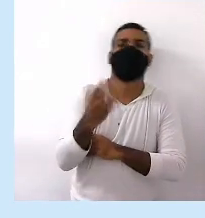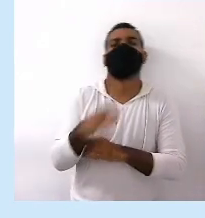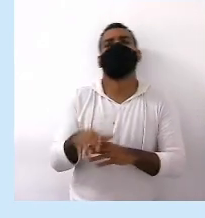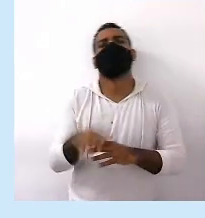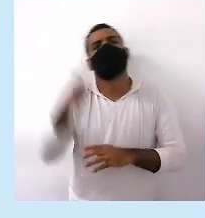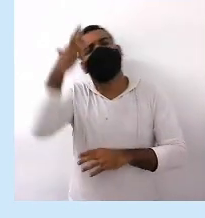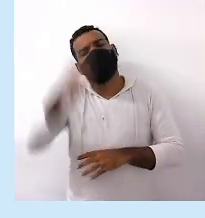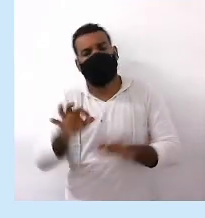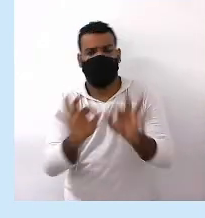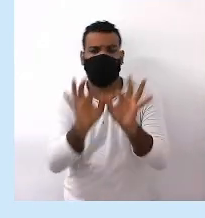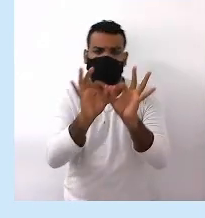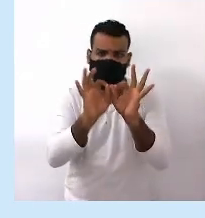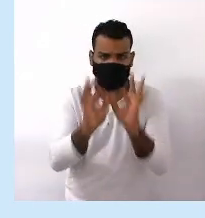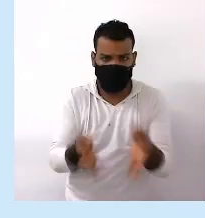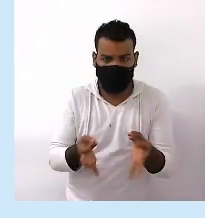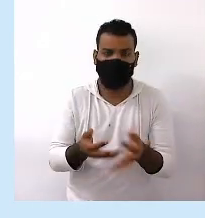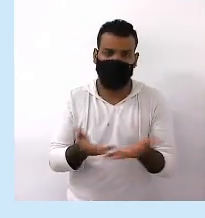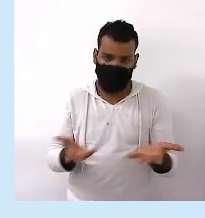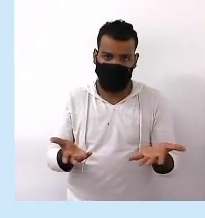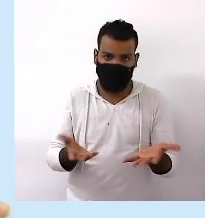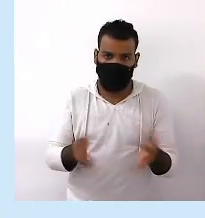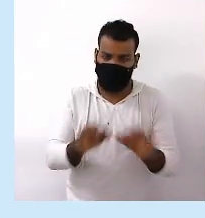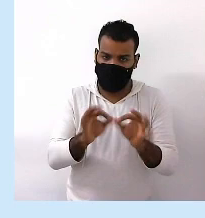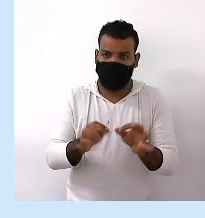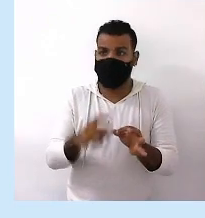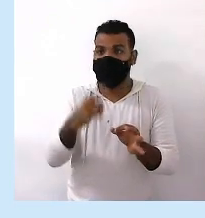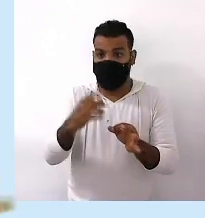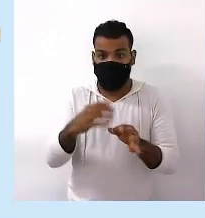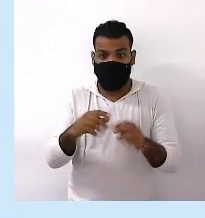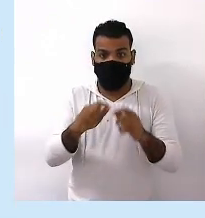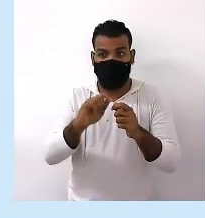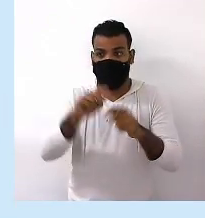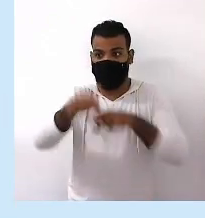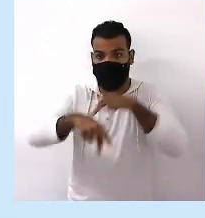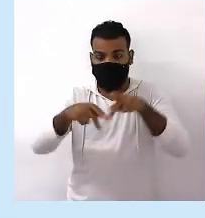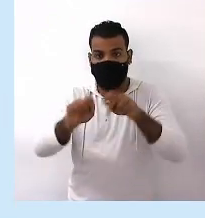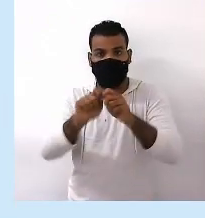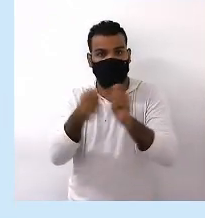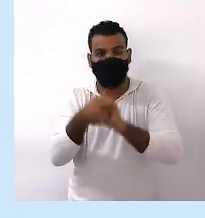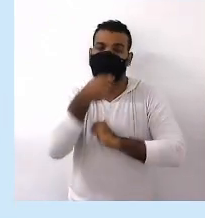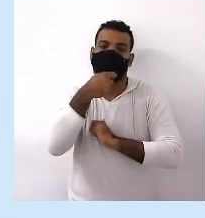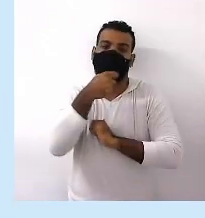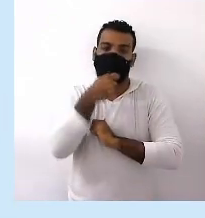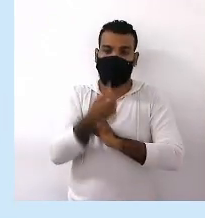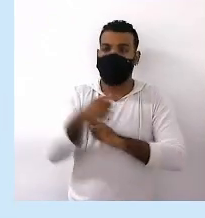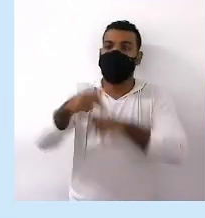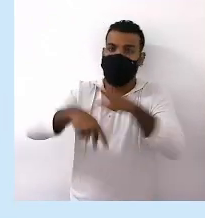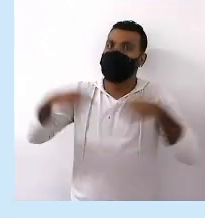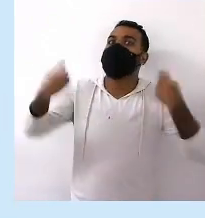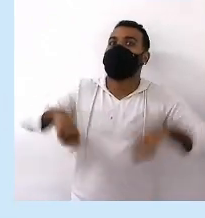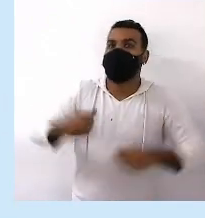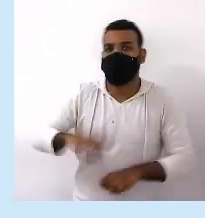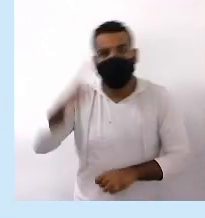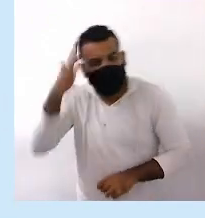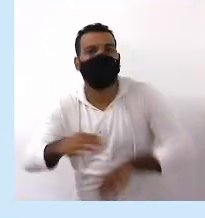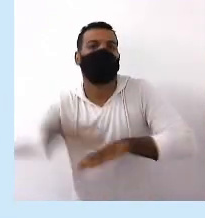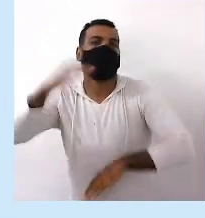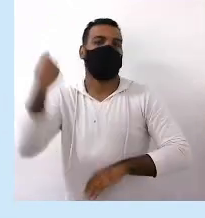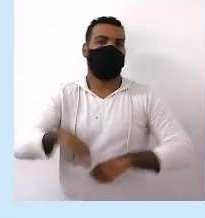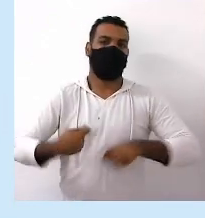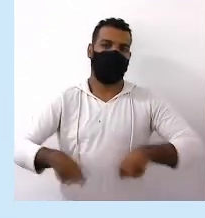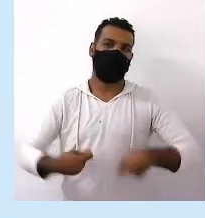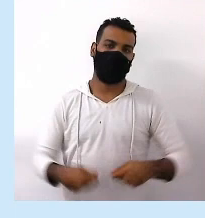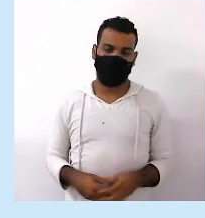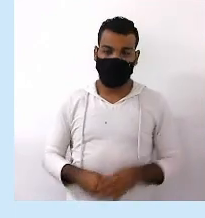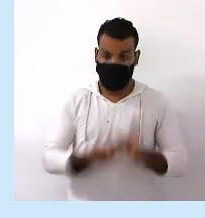compreensão Senão Ele não é adequado A população E é quem mais precisa Compreendê-lo Então Fiquem atentos